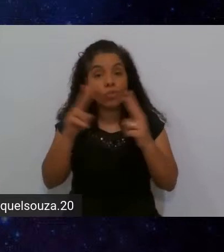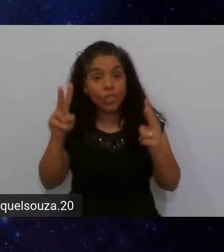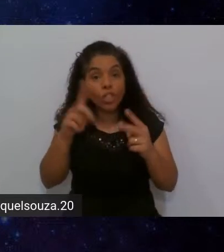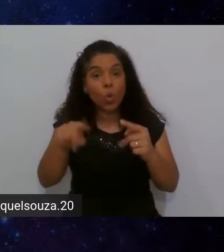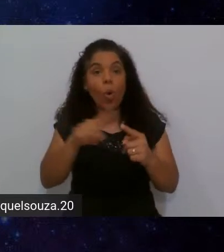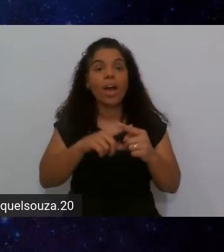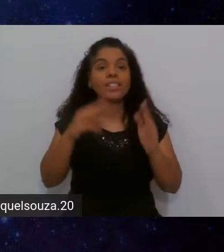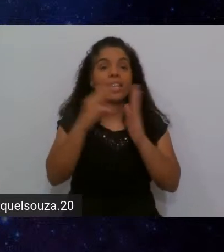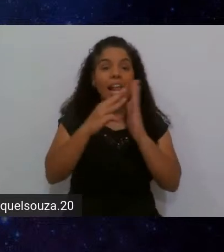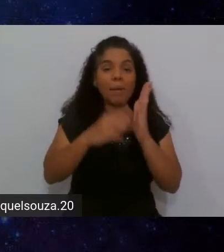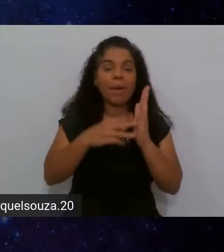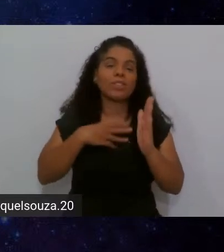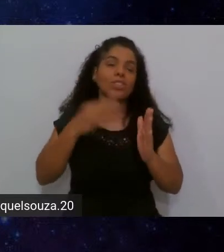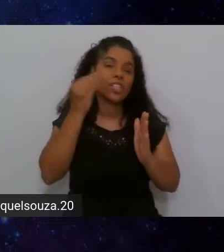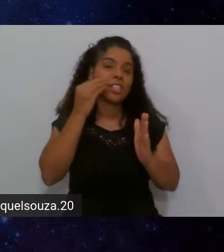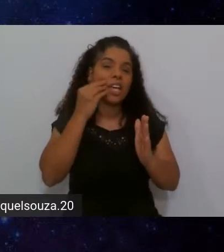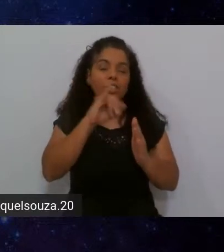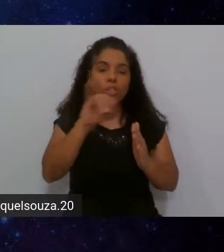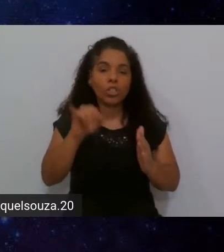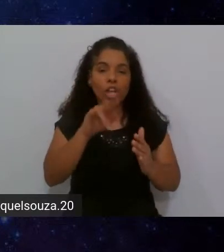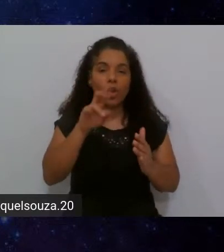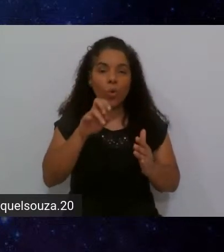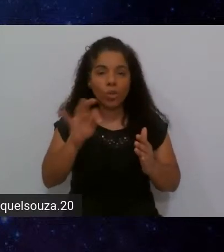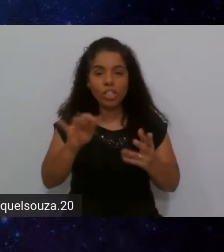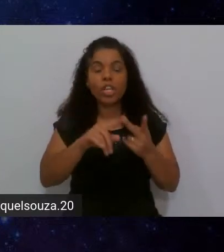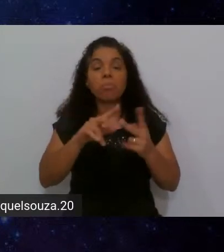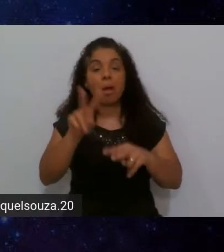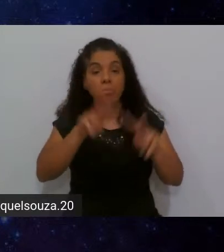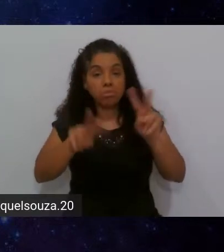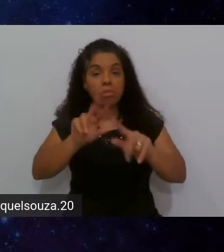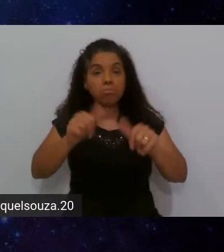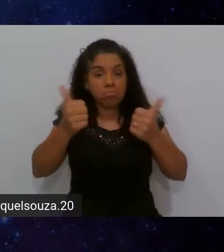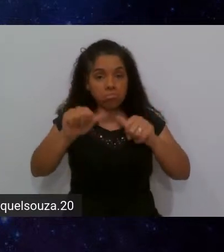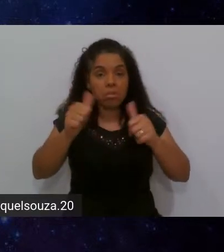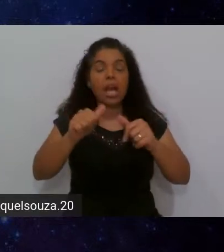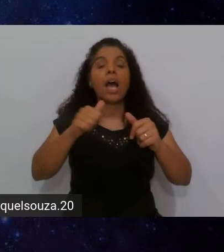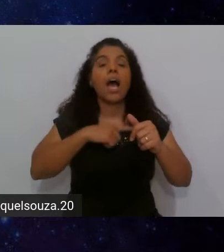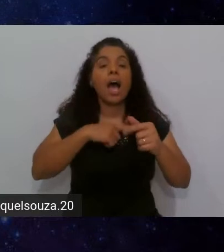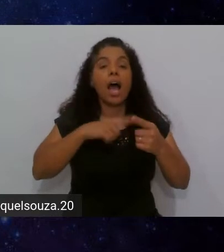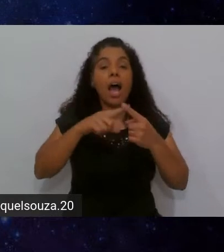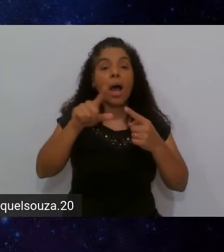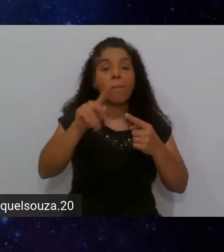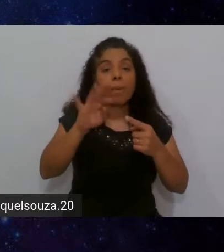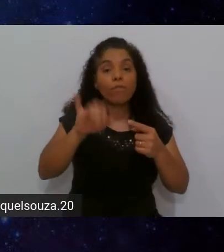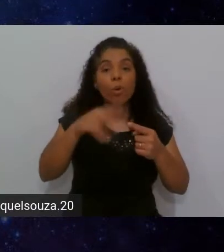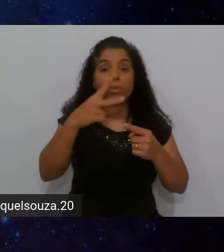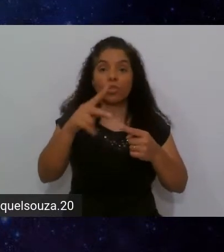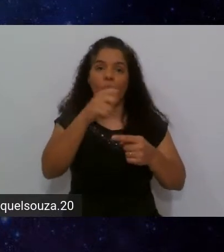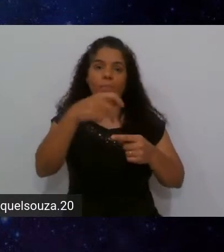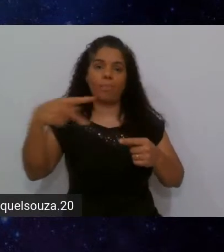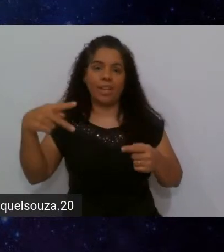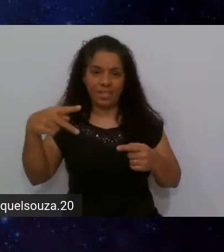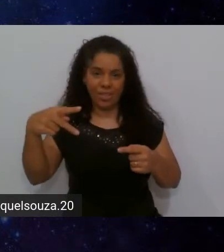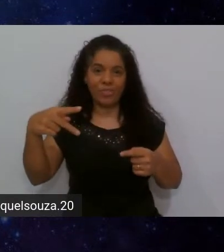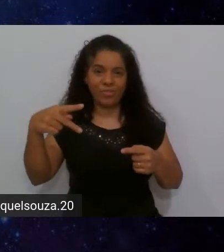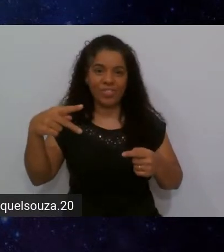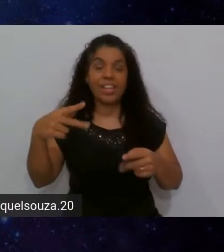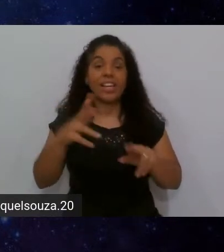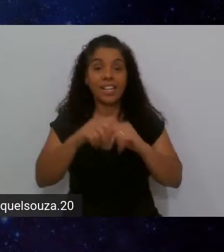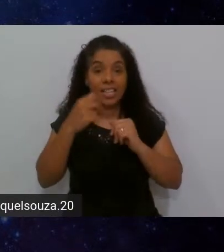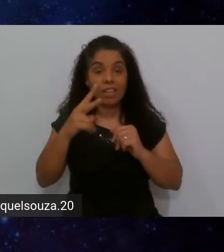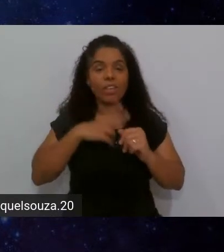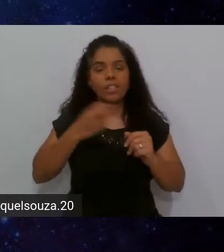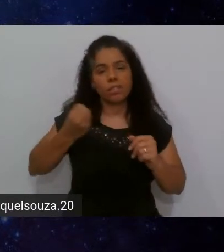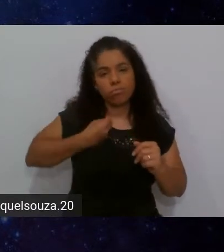seu método de teste do JUnity para avaliar então ali a performance da sua aplicação e através desses